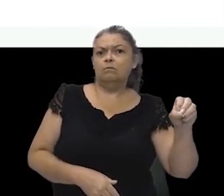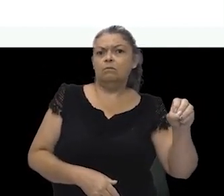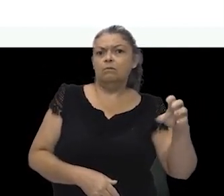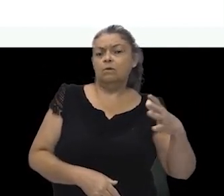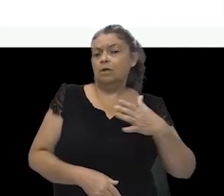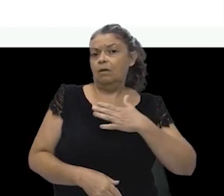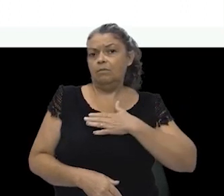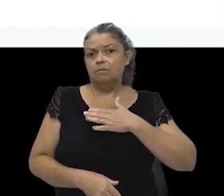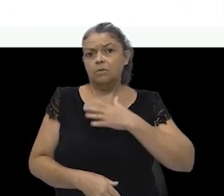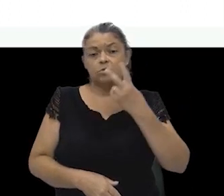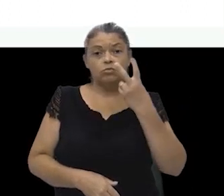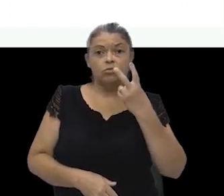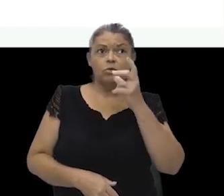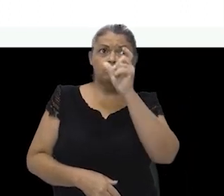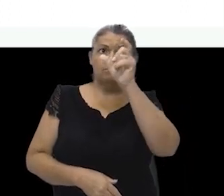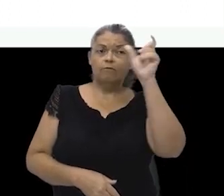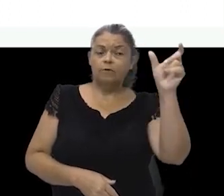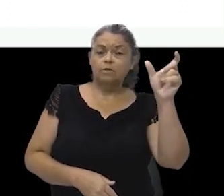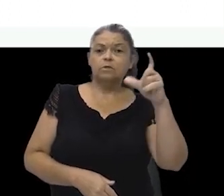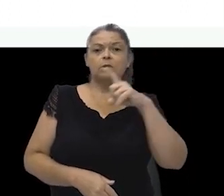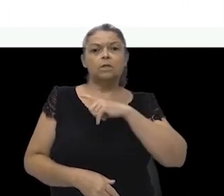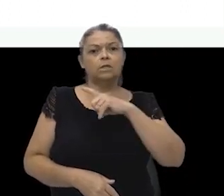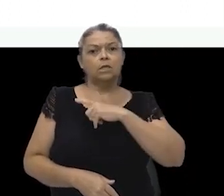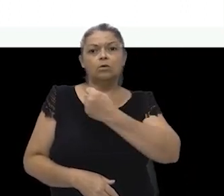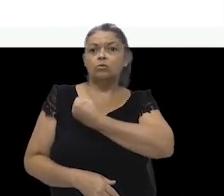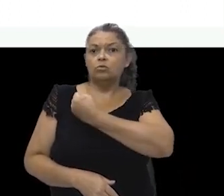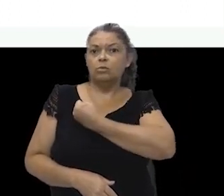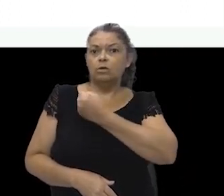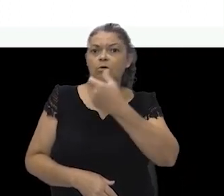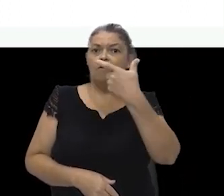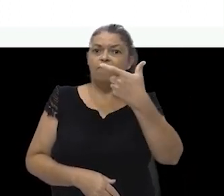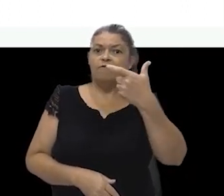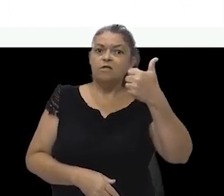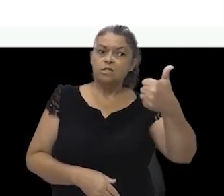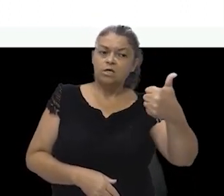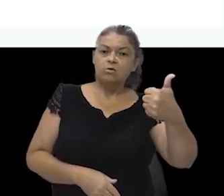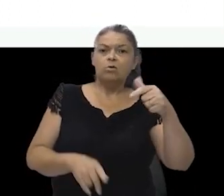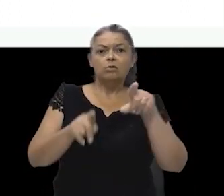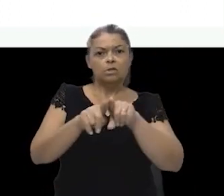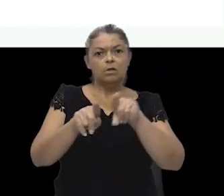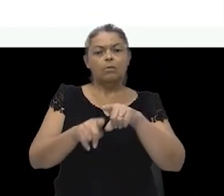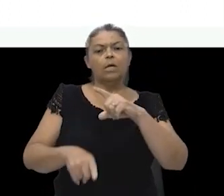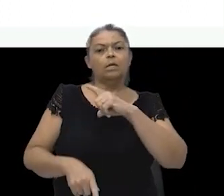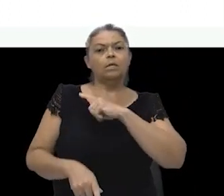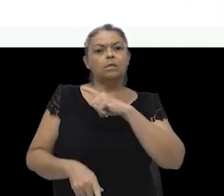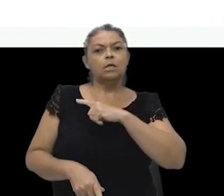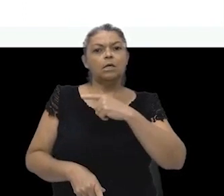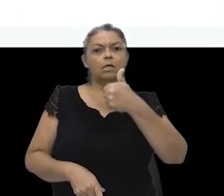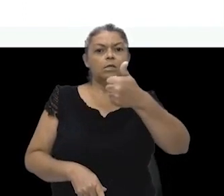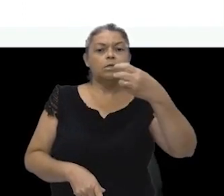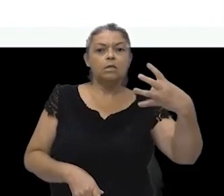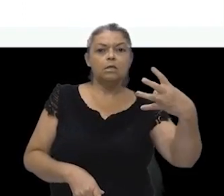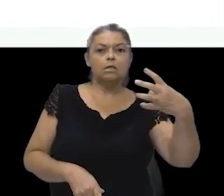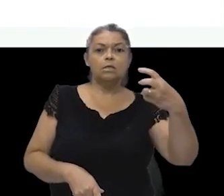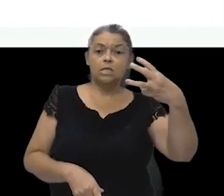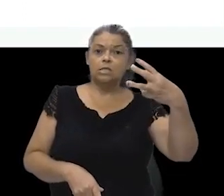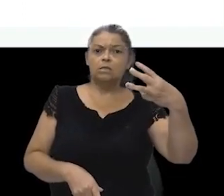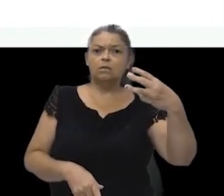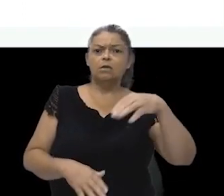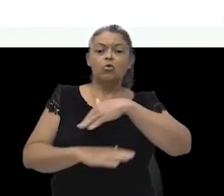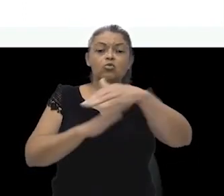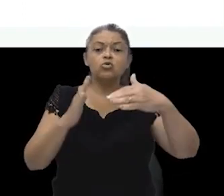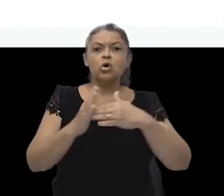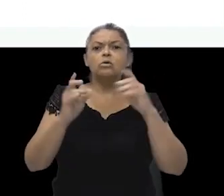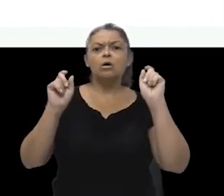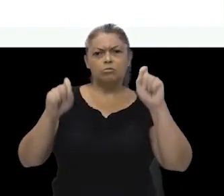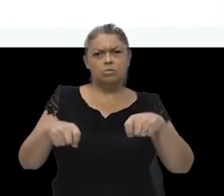duas fichas. Aqui contém o número 21 e aqui contém o número 13. Sobre um total de possibilidades,